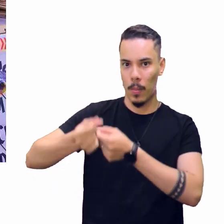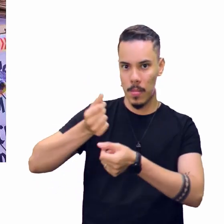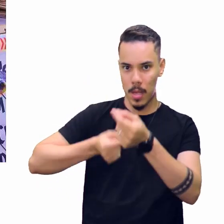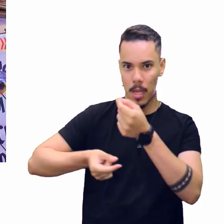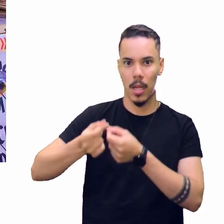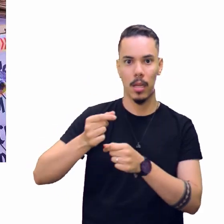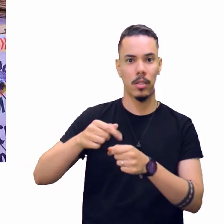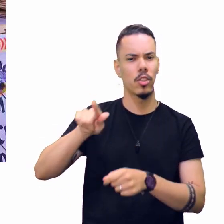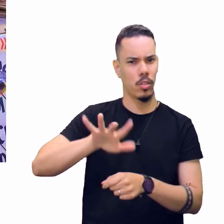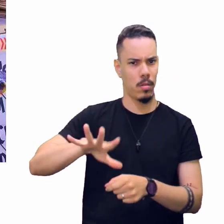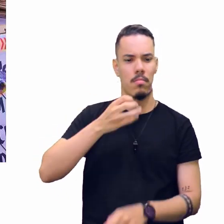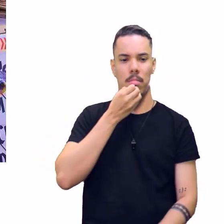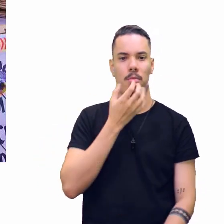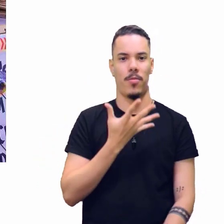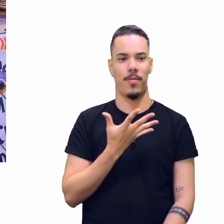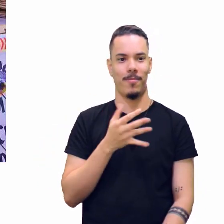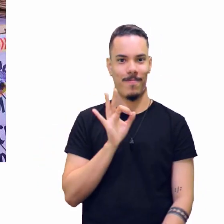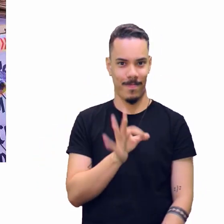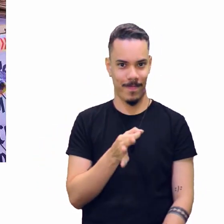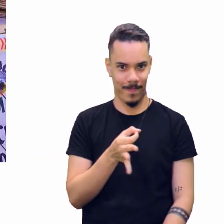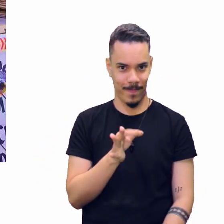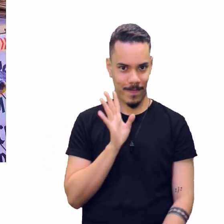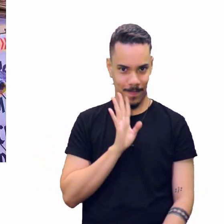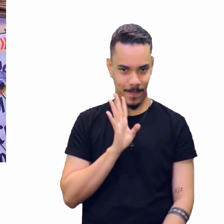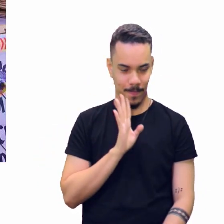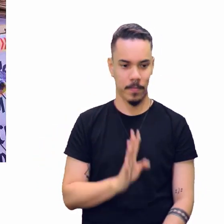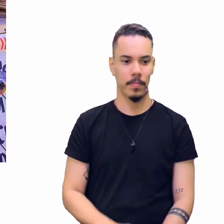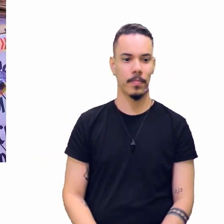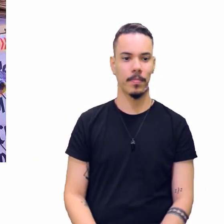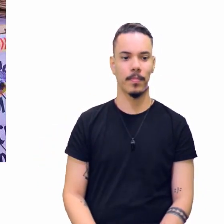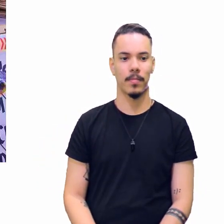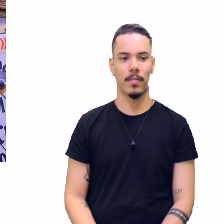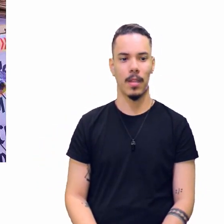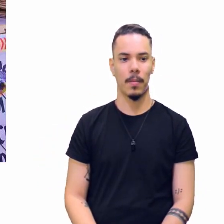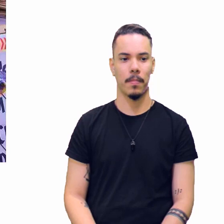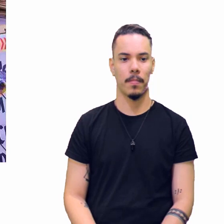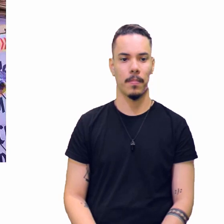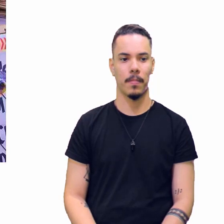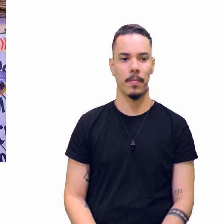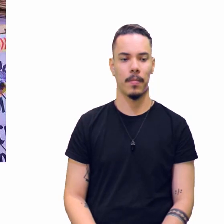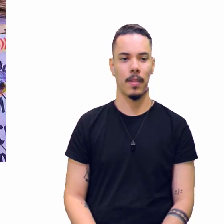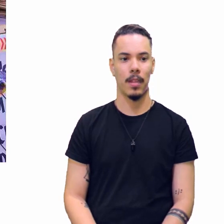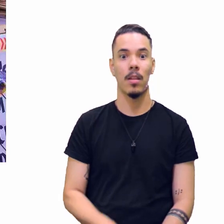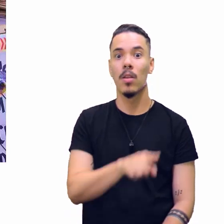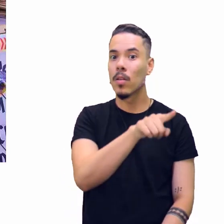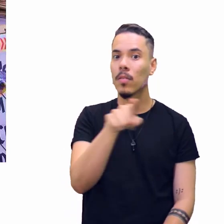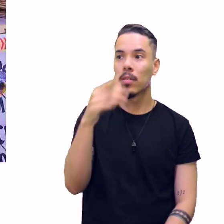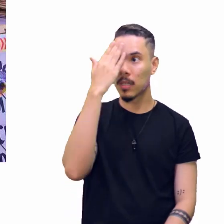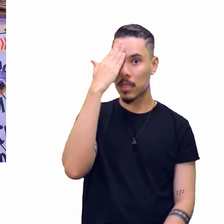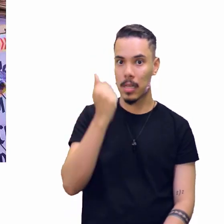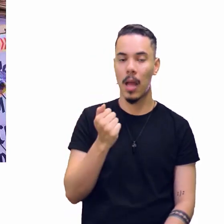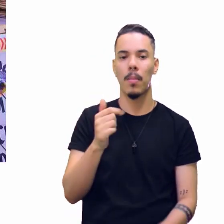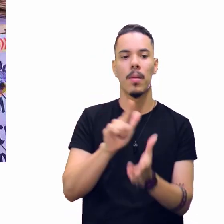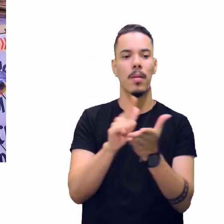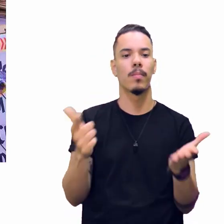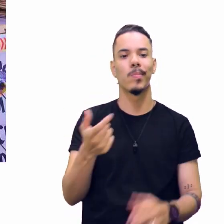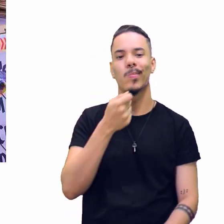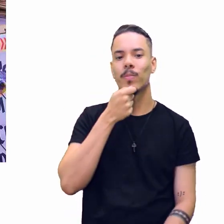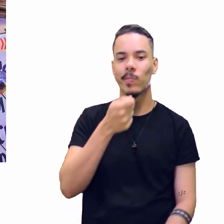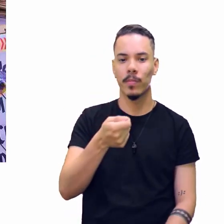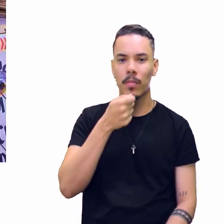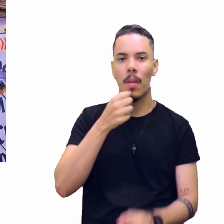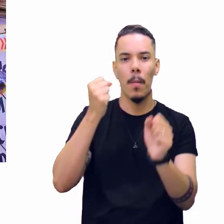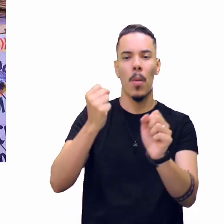E assim em geral. Beleza? E vamos seguindo então, Madinho. Então, você já sabe que a reportagem pode ser encontrada em